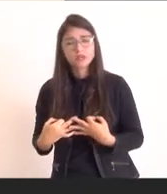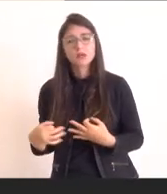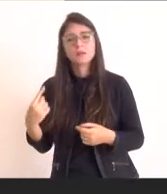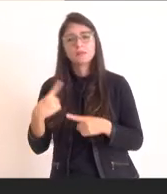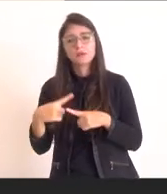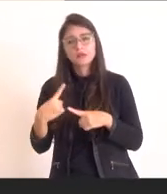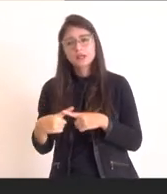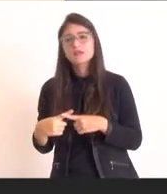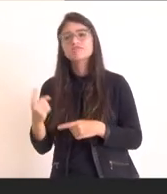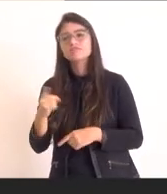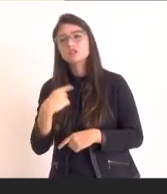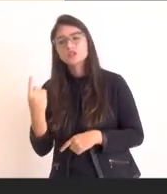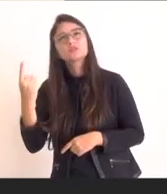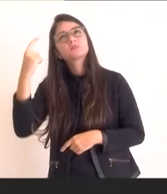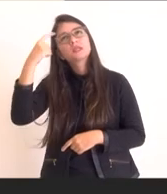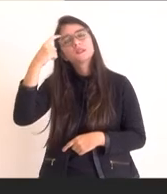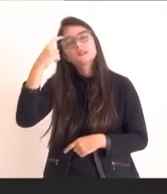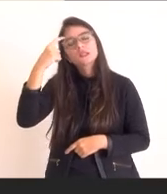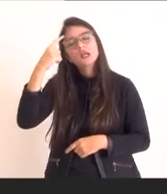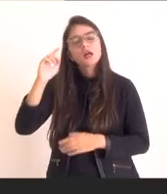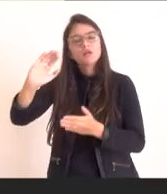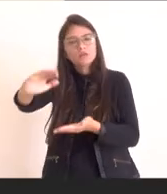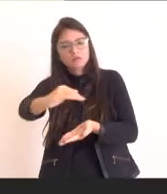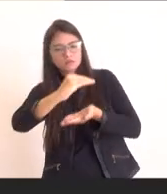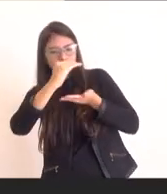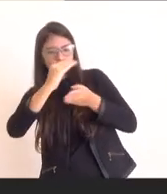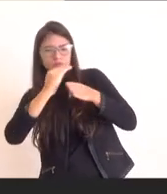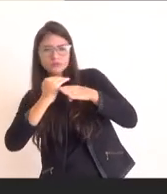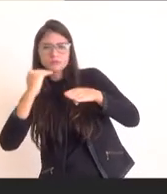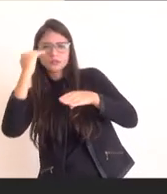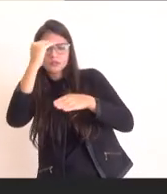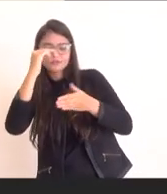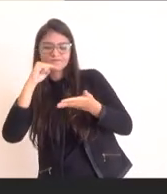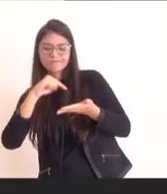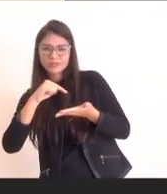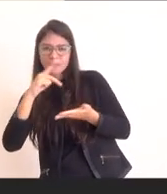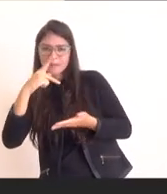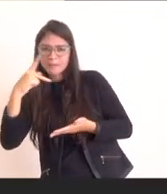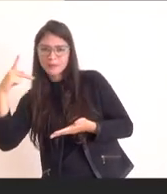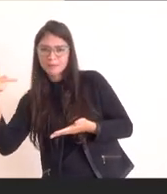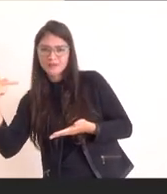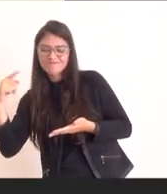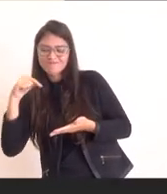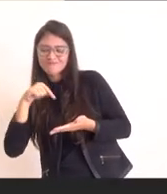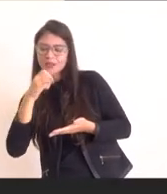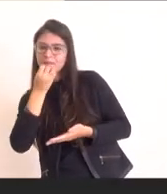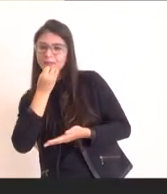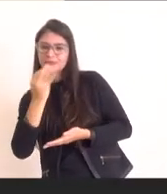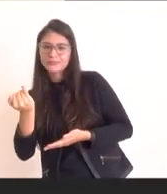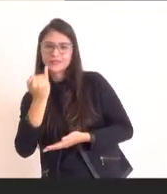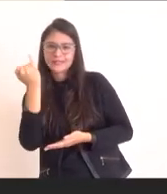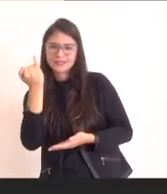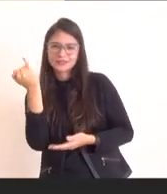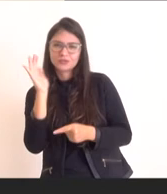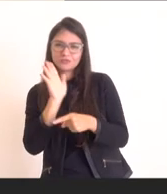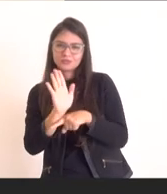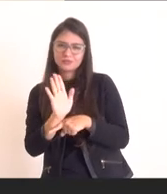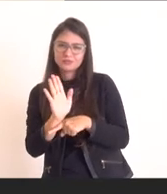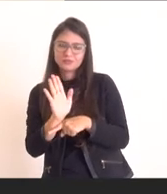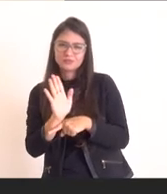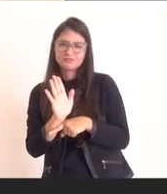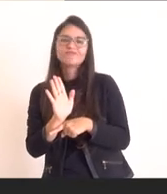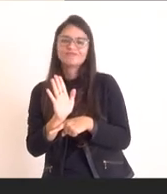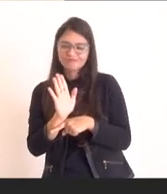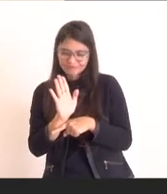enxergar o Fundo Soberano como um dos participantes das PPPs é fundamental para que essa